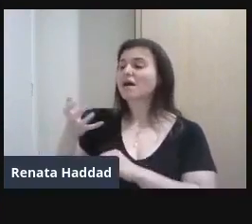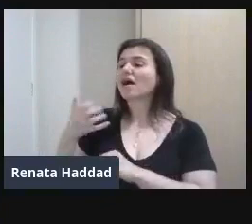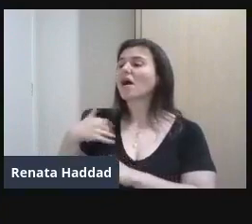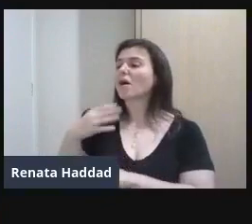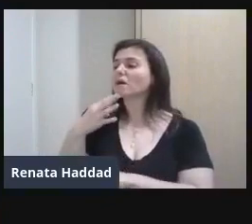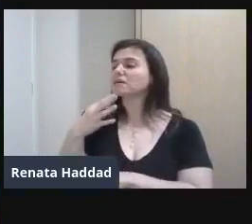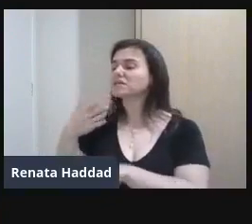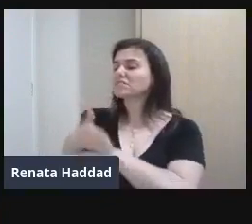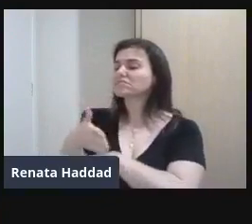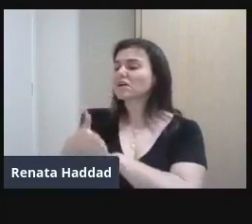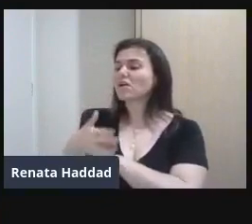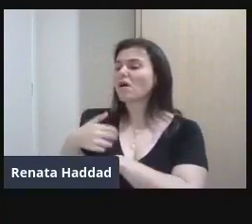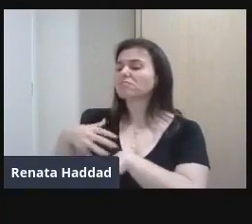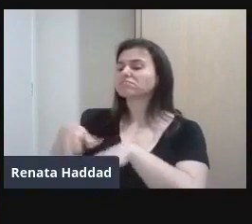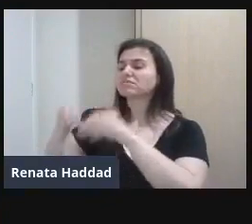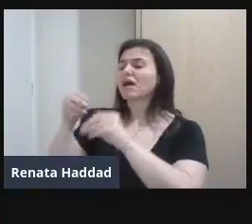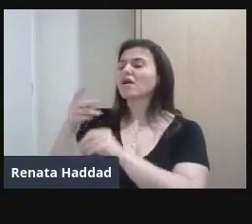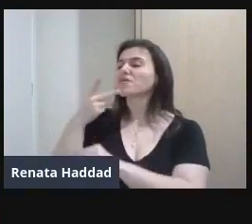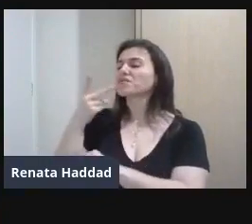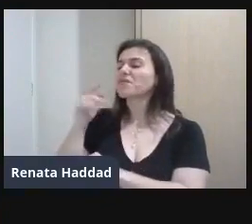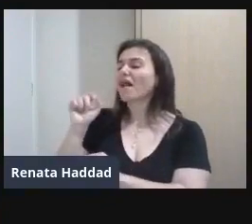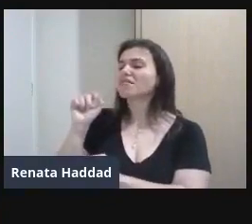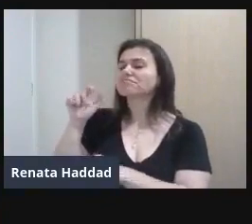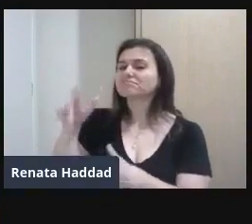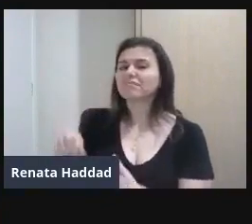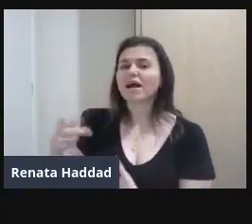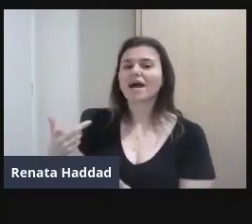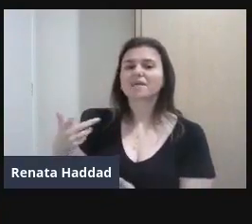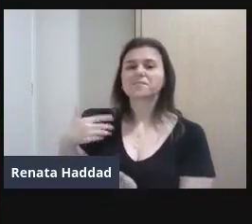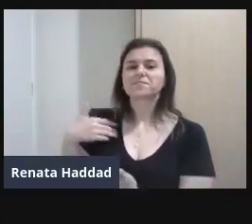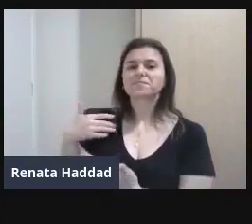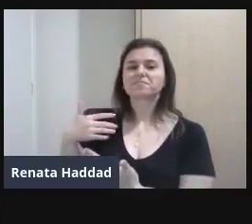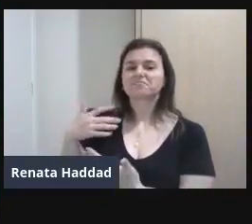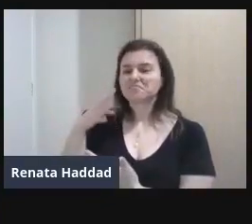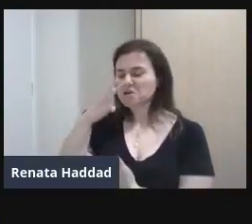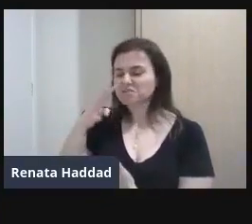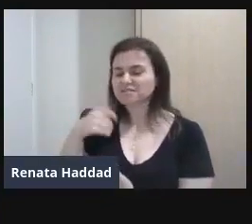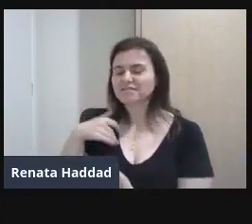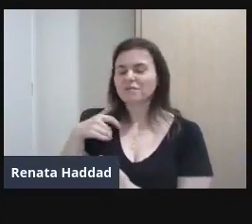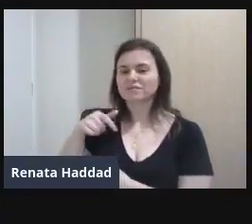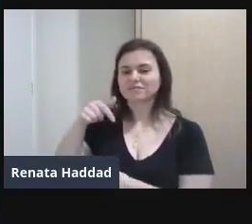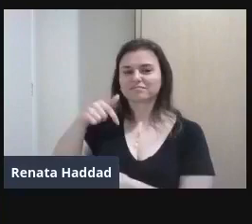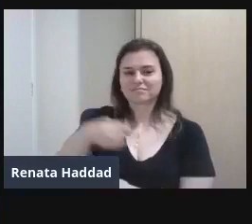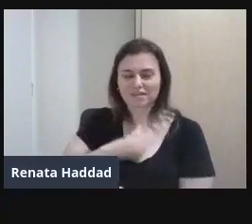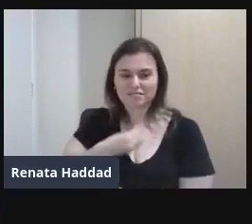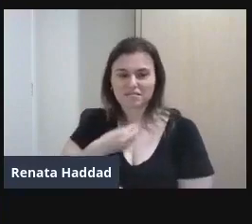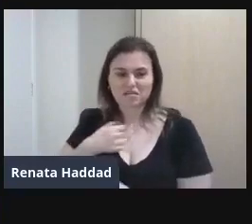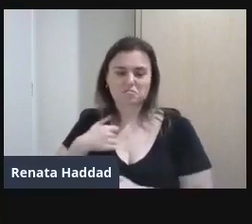mal cheirosa